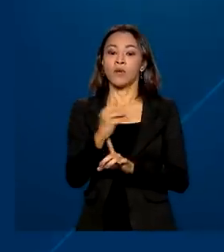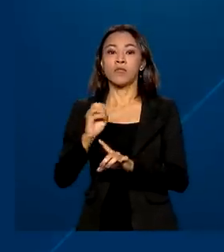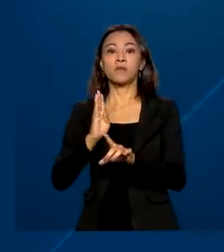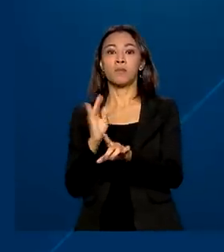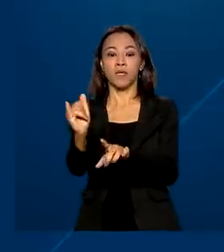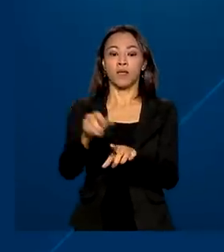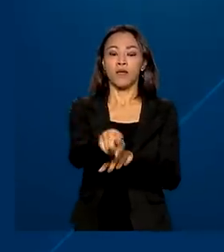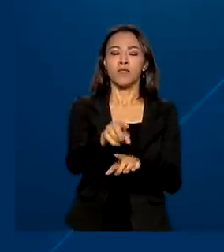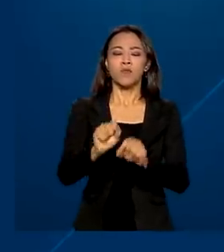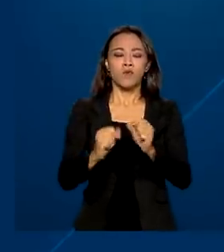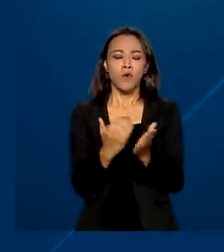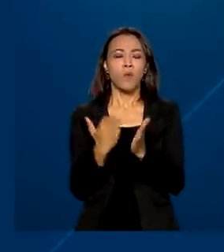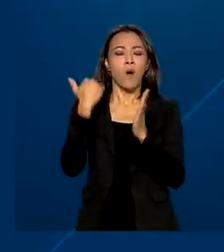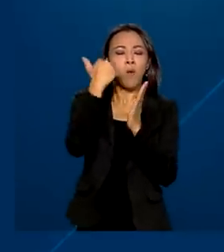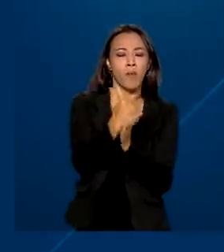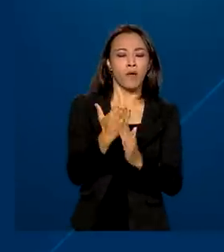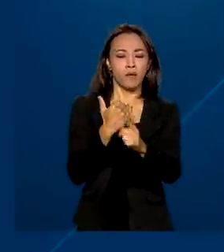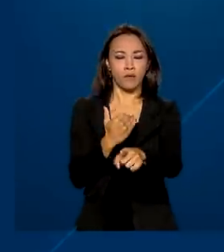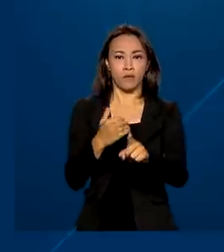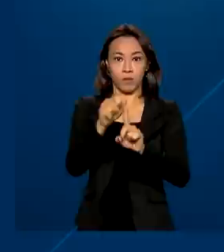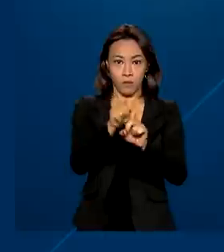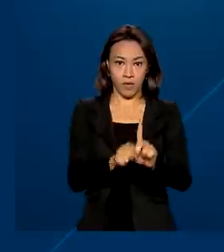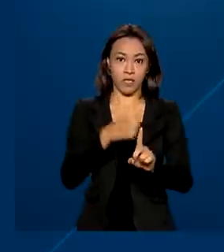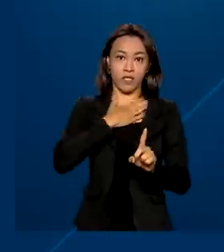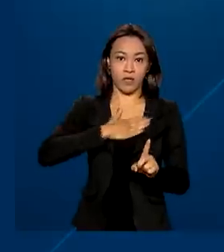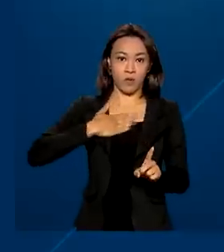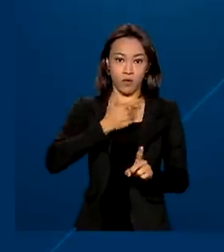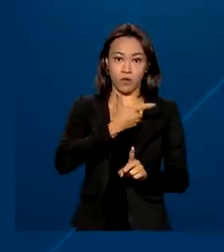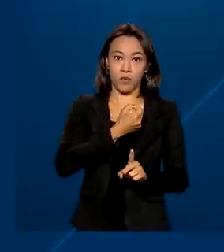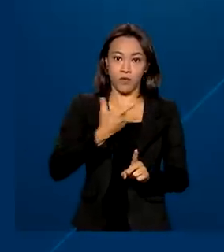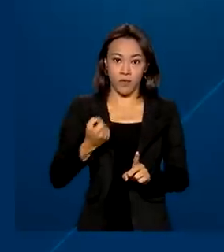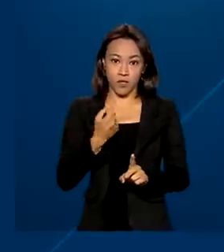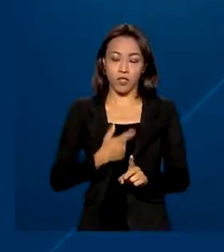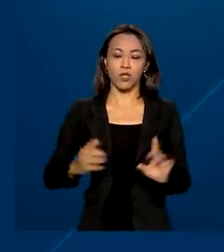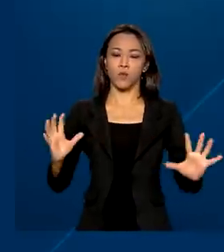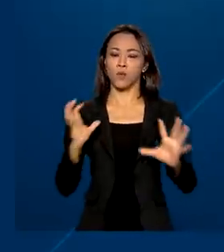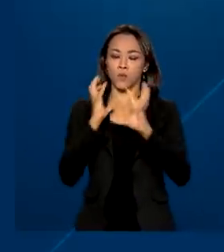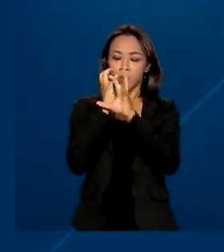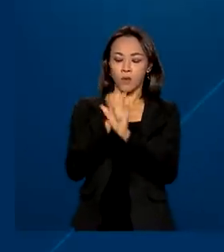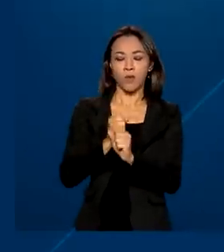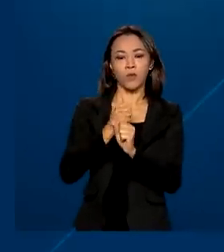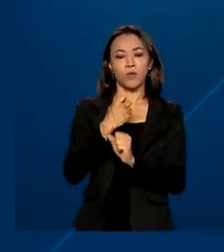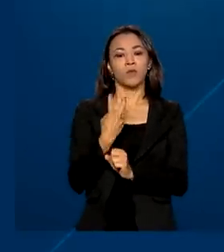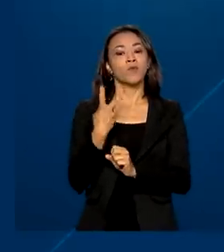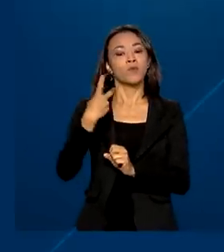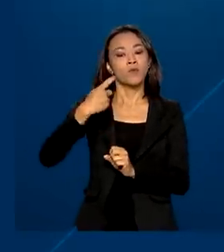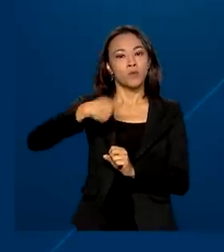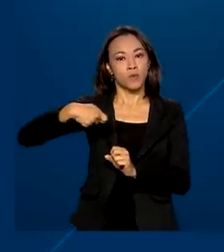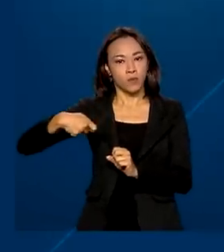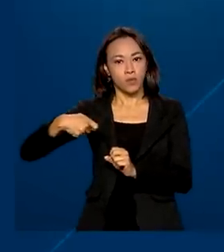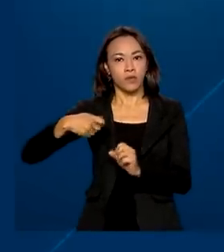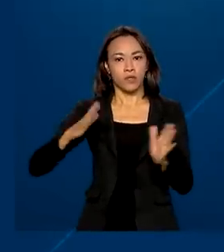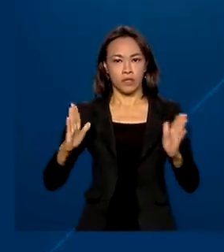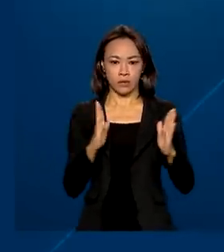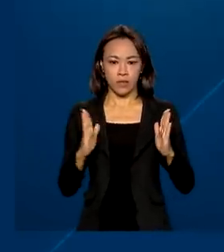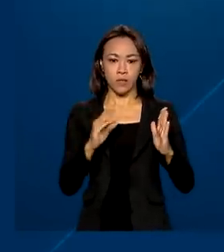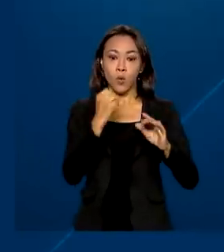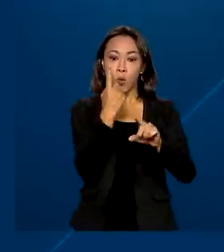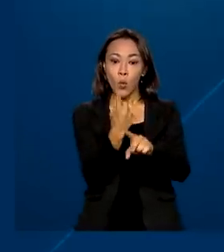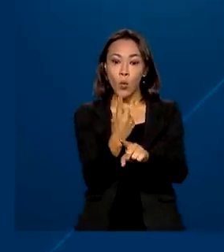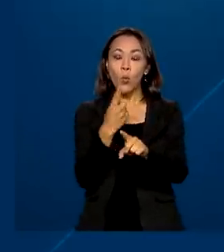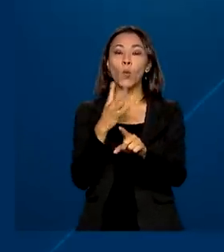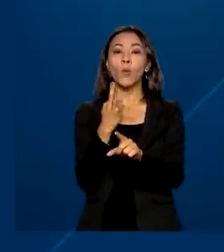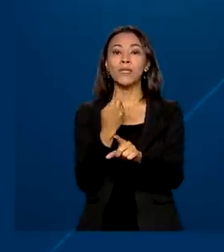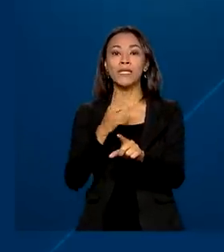em relação a agosto de 2020. No acumulado dos oito primeiros meses deste ano, a arrecadação foi de 1 trilhão e